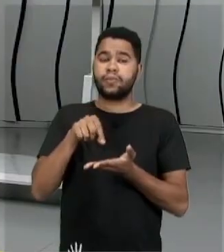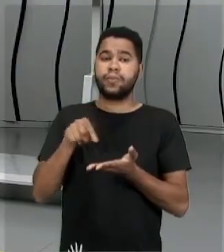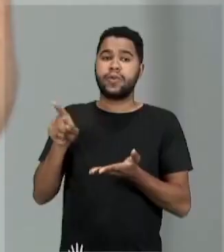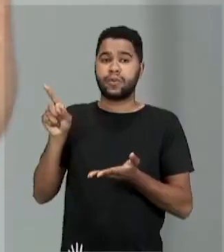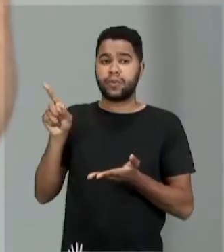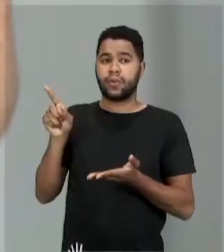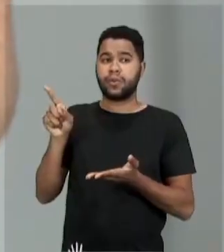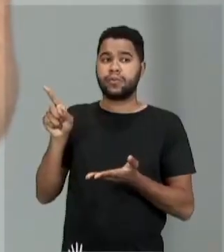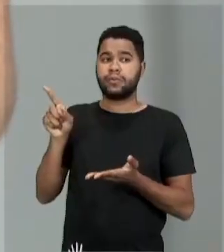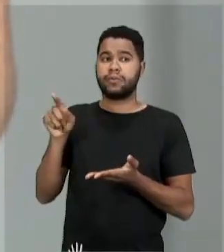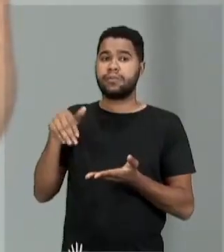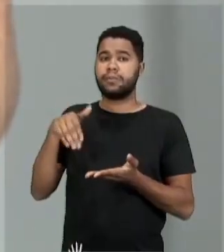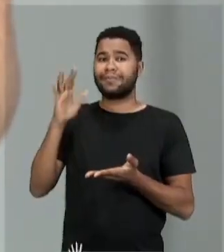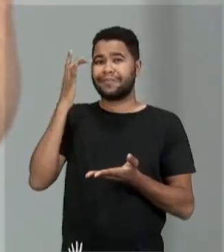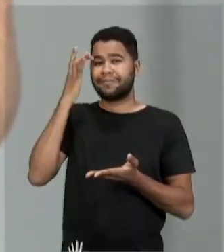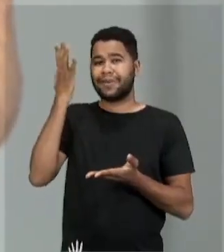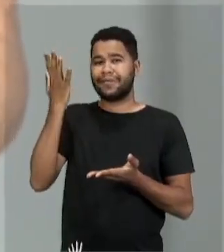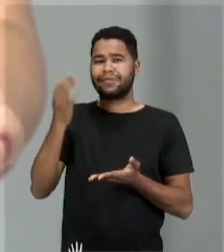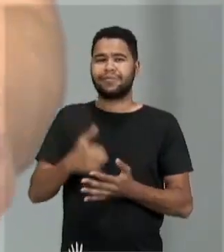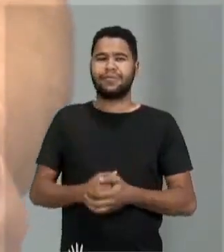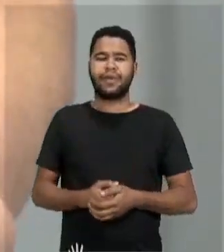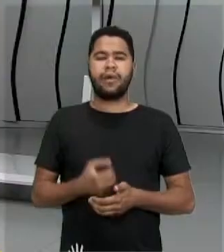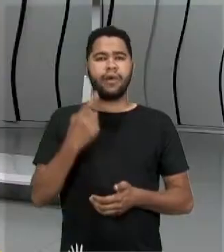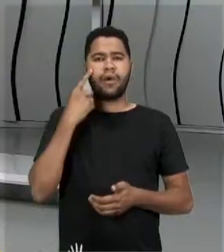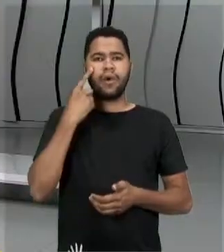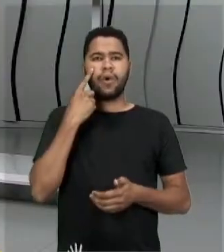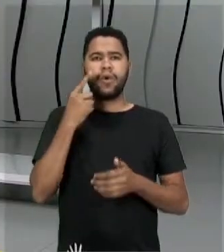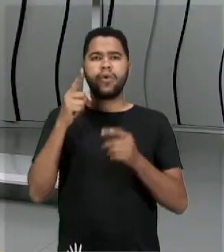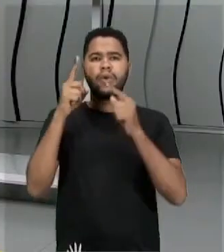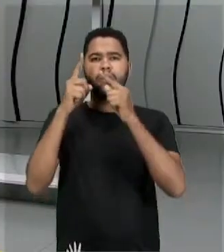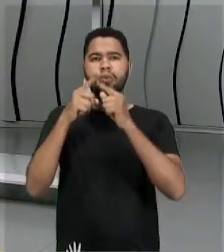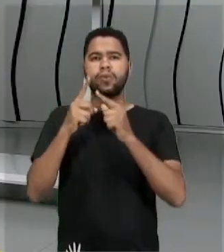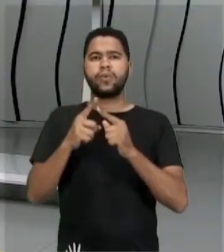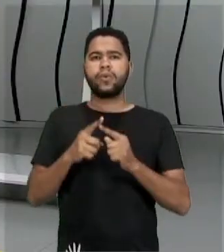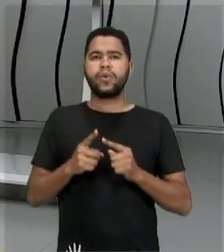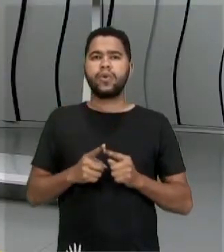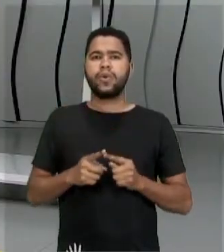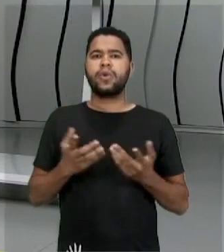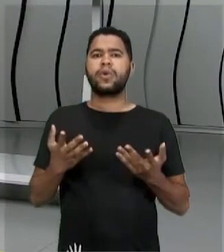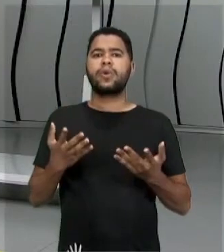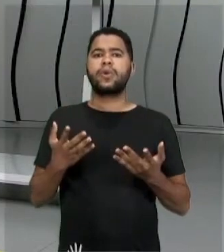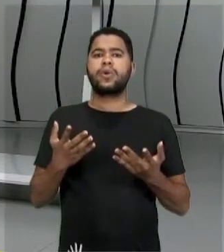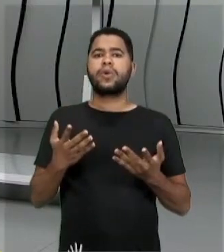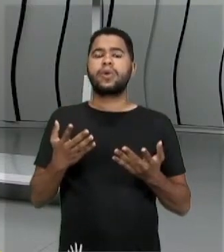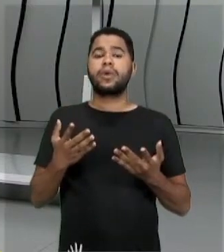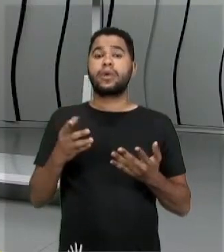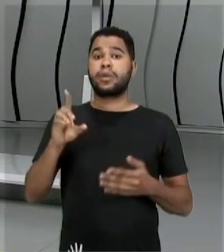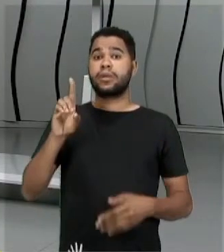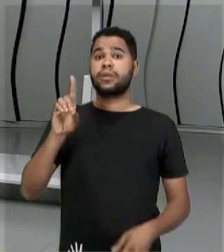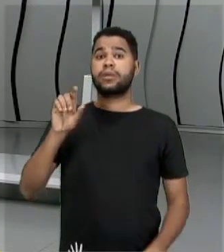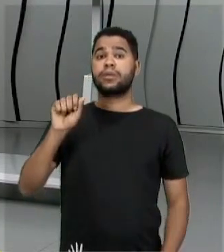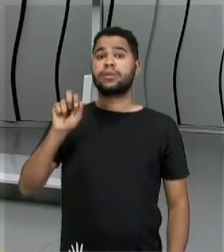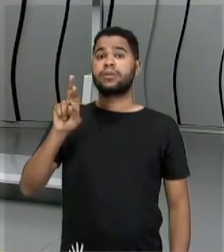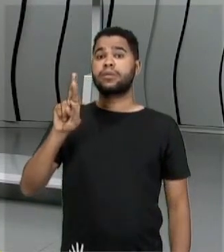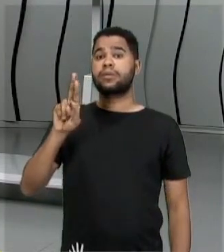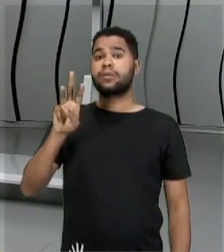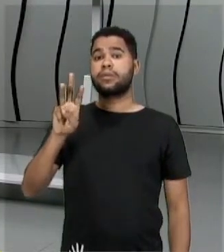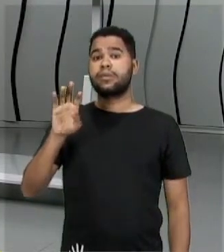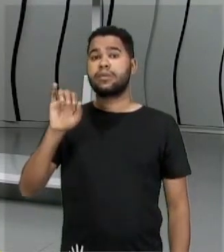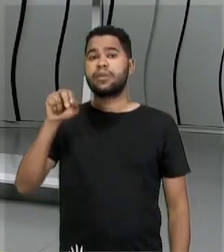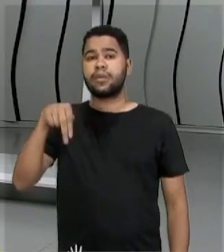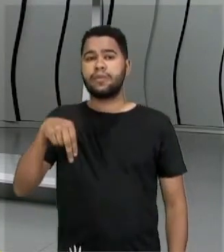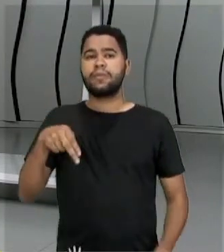seria mais fácil. Então, olha que interessante. Darwin percebeu que existia uma diversidade